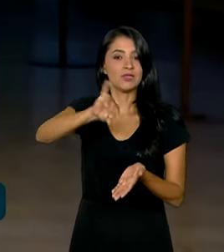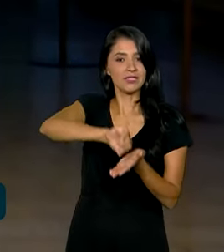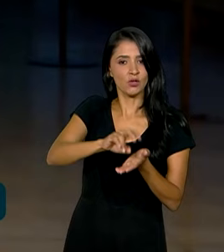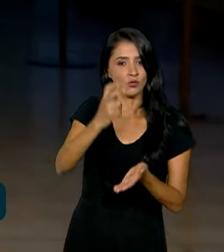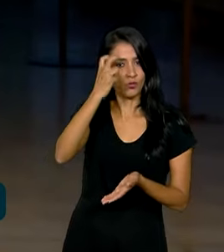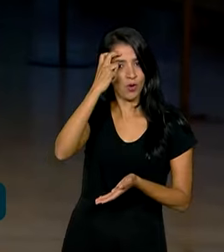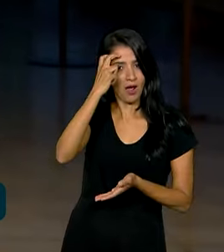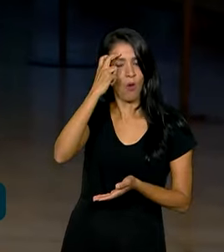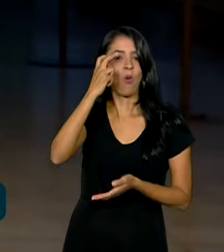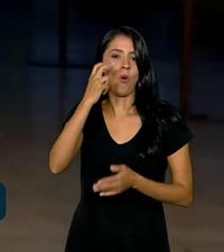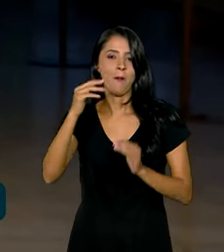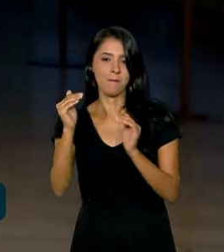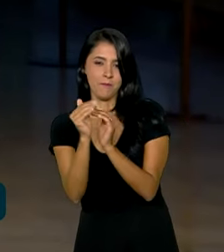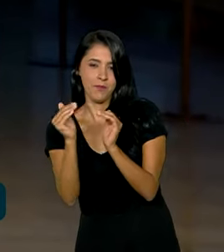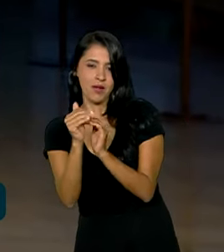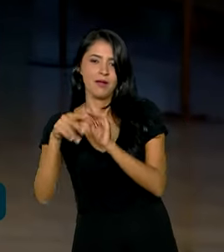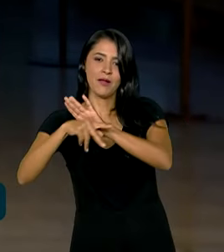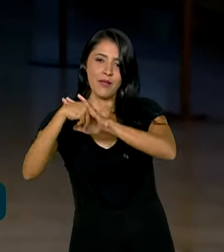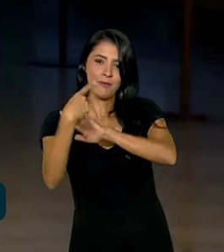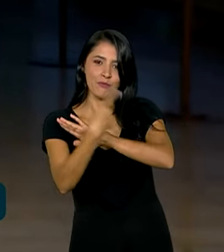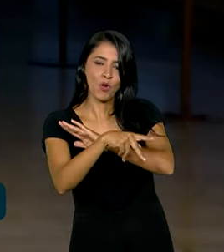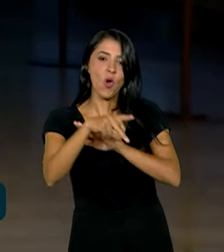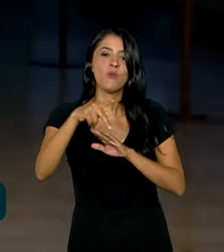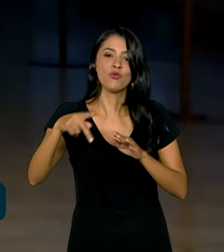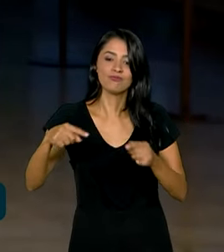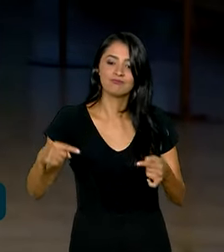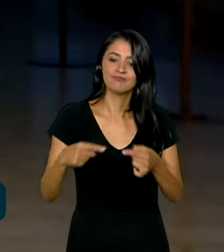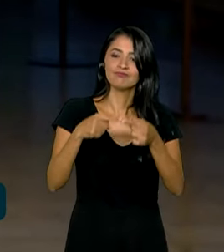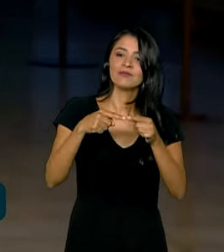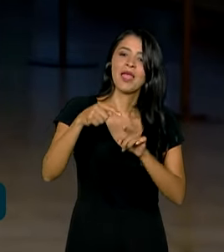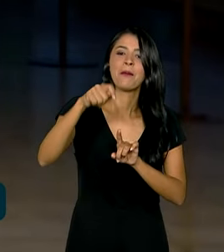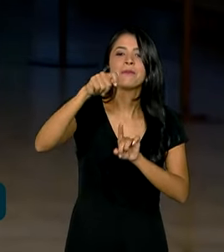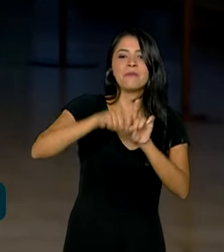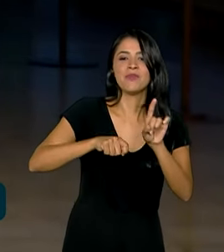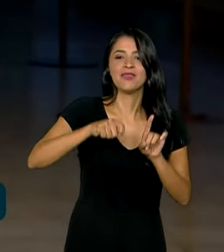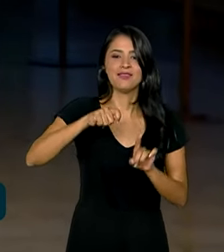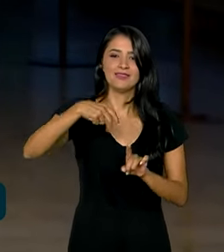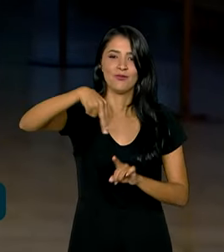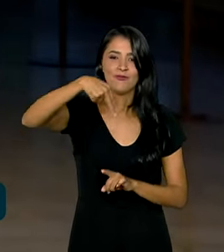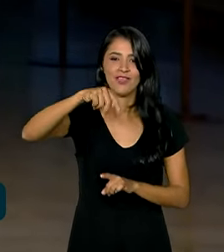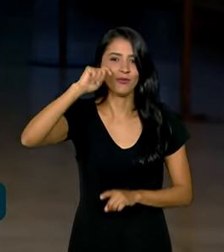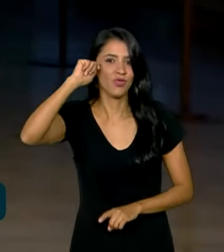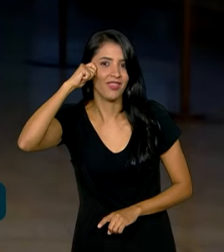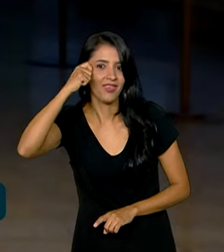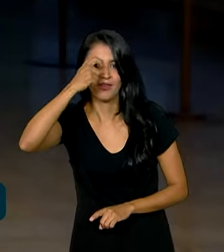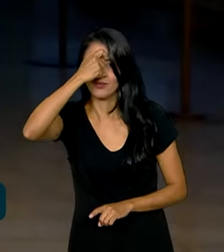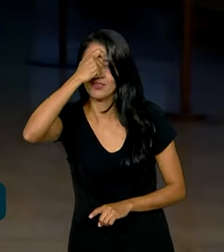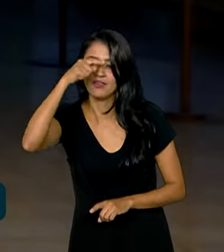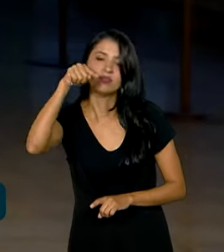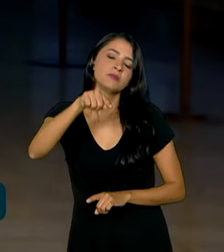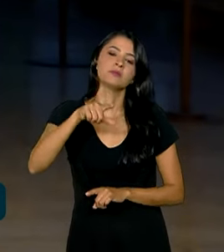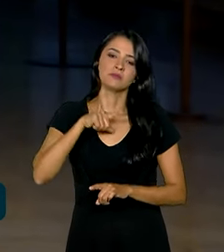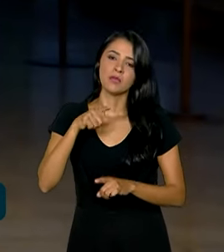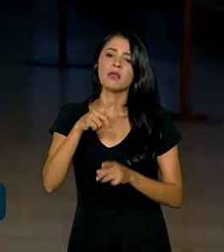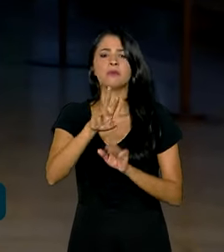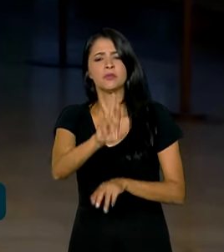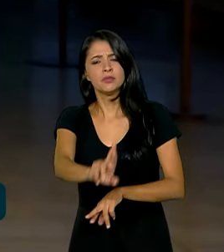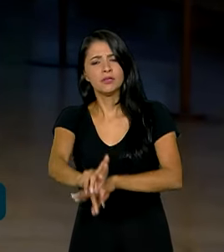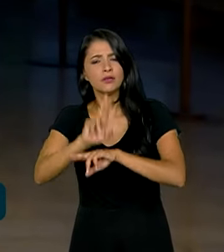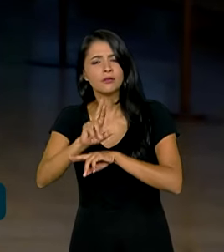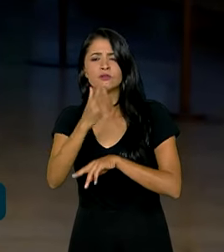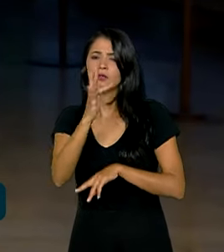celebrações do Mês da Consciência Negra. O evento hoje reúne representantes do governo federal, das